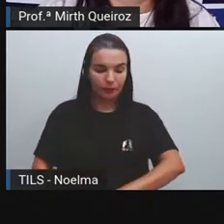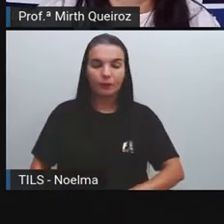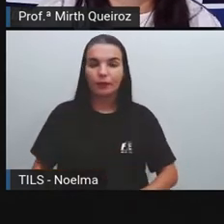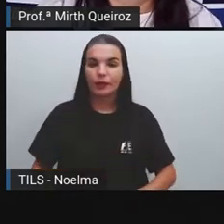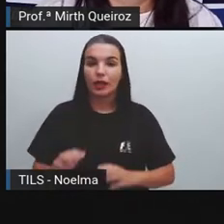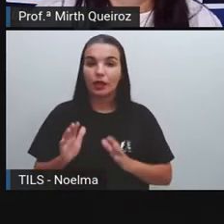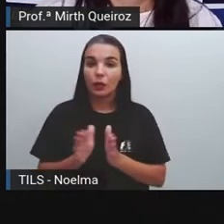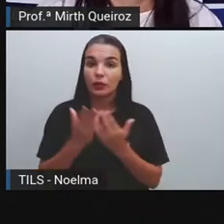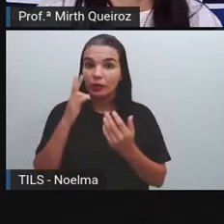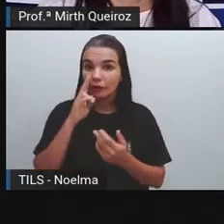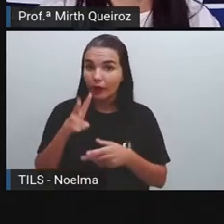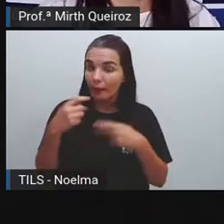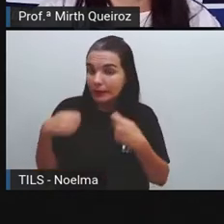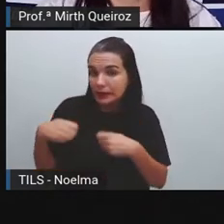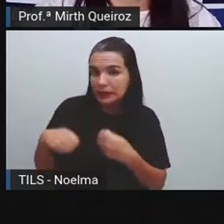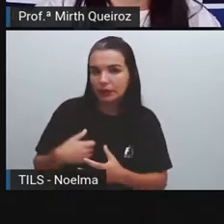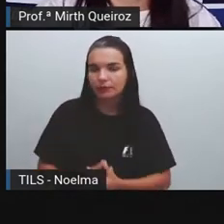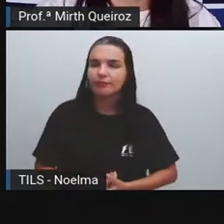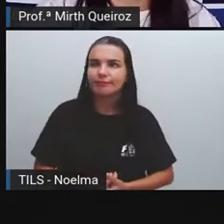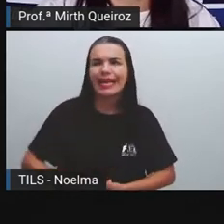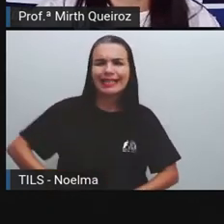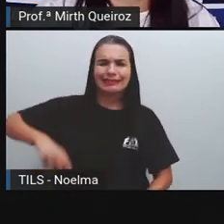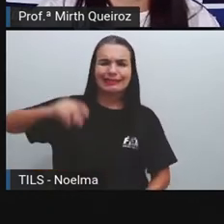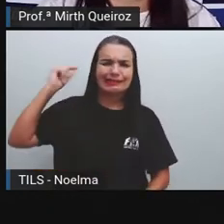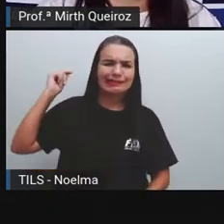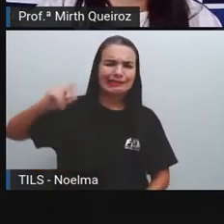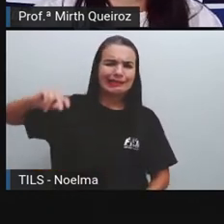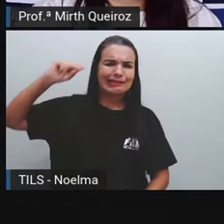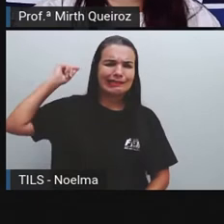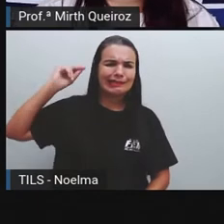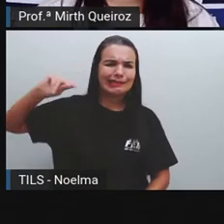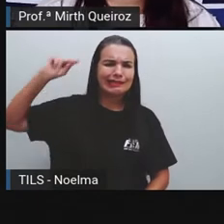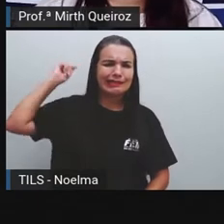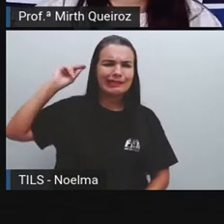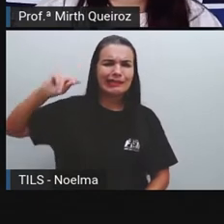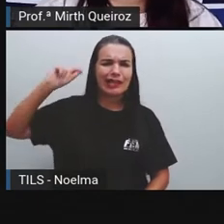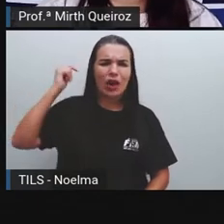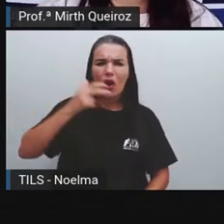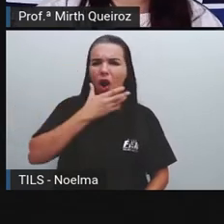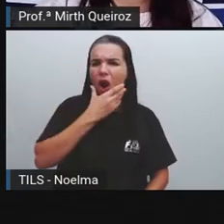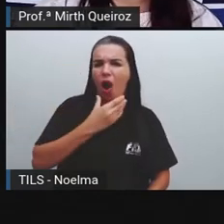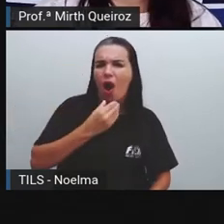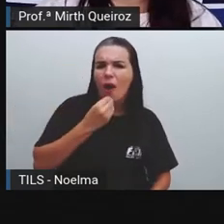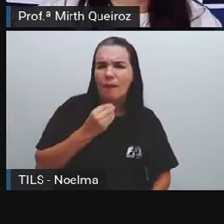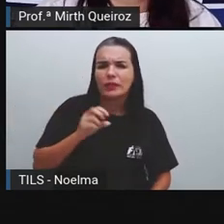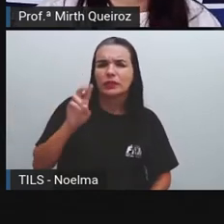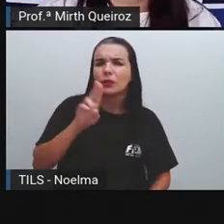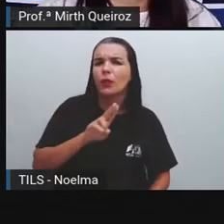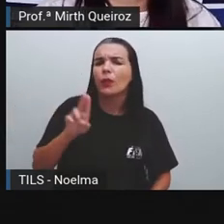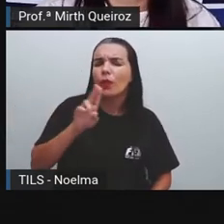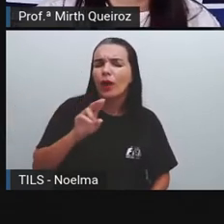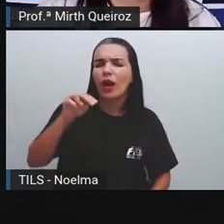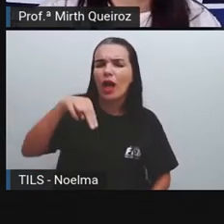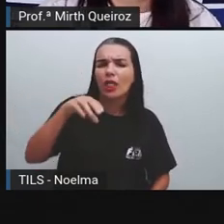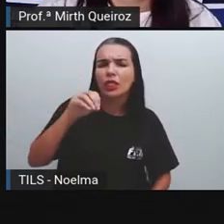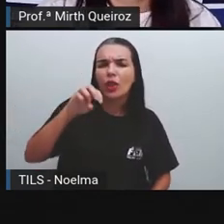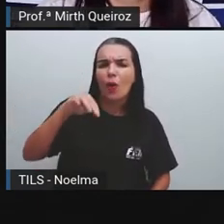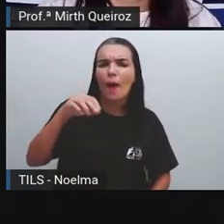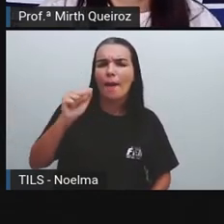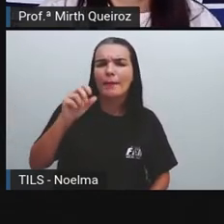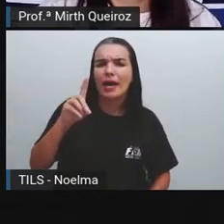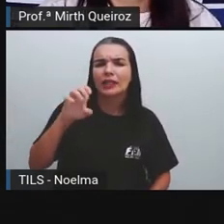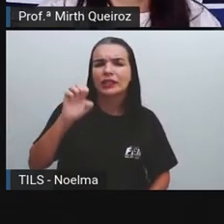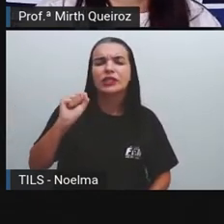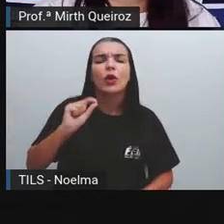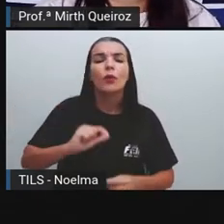das necessidades. Nas civilizações de antanho, né? Os homens eram nômades e, portanto, o